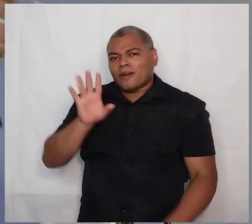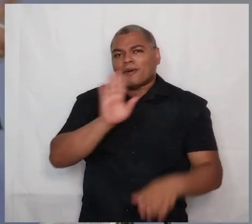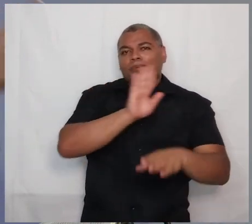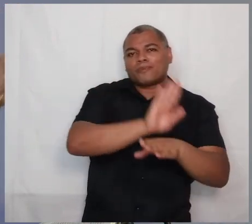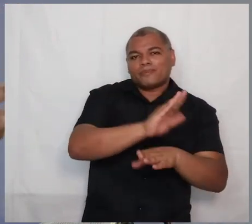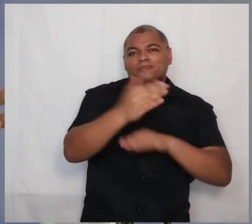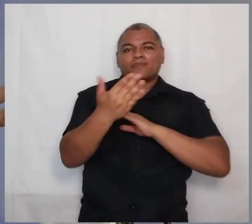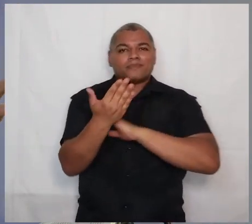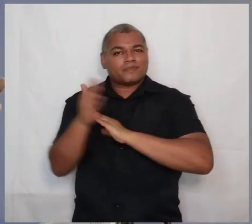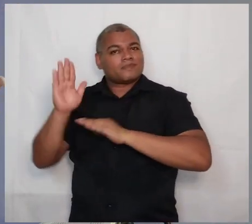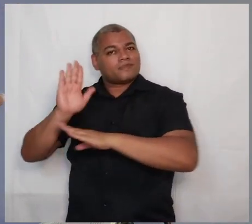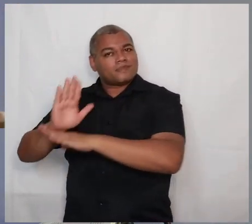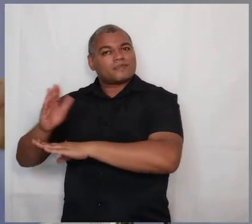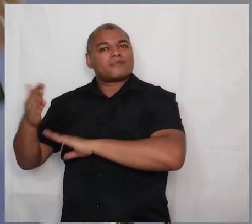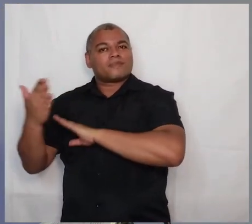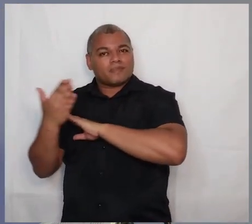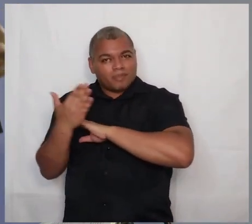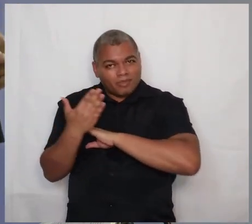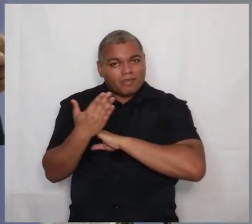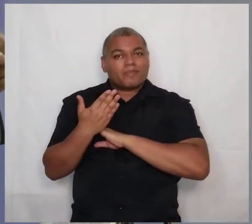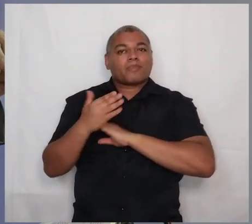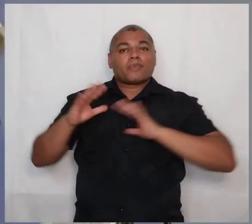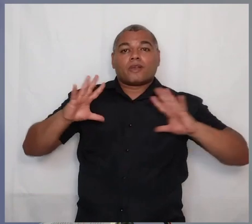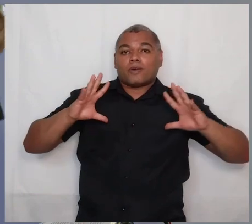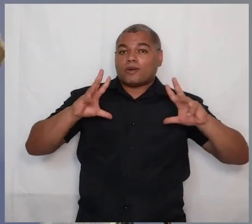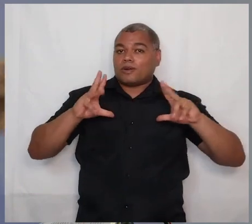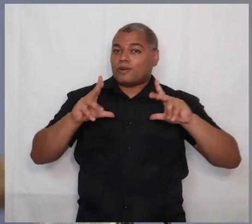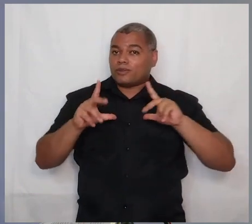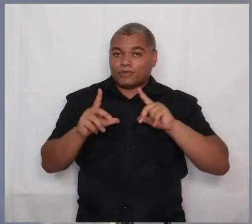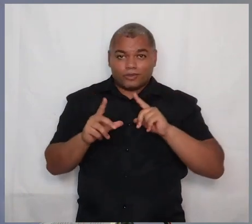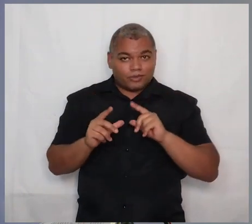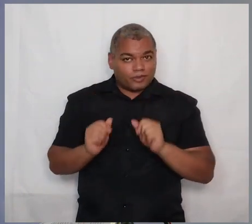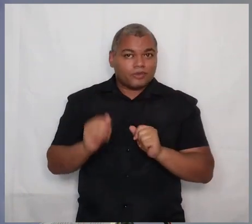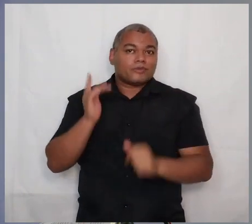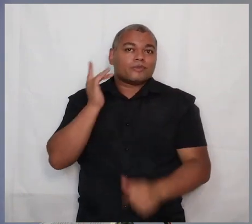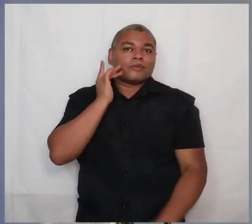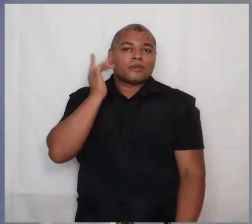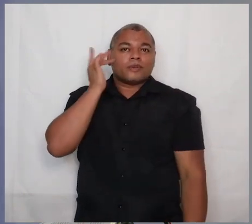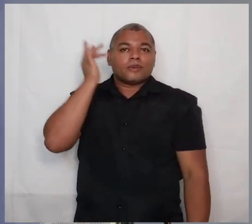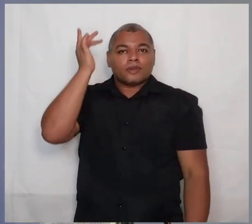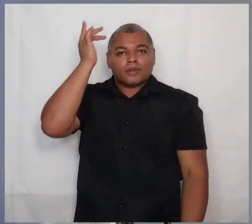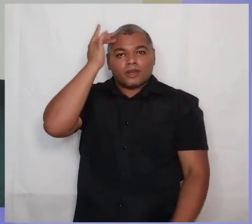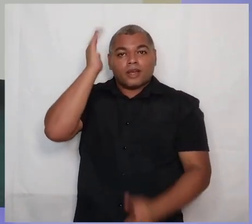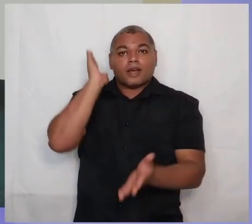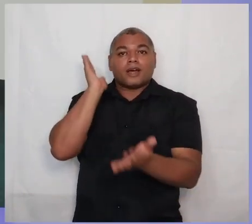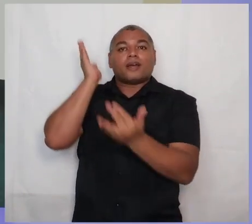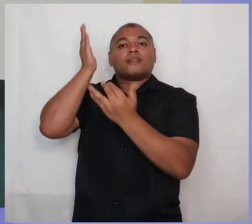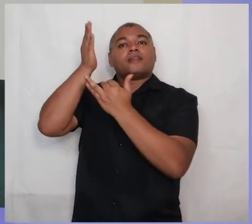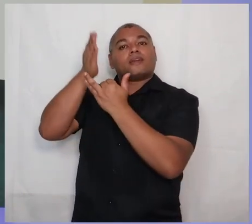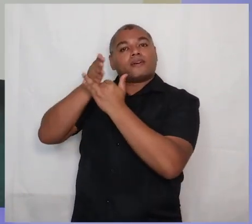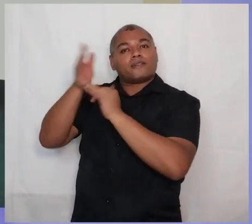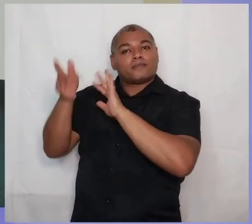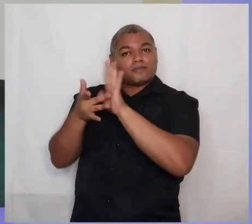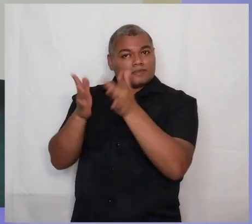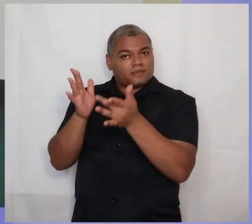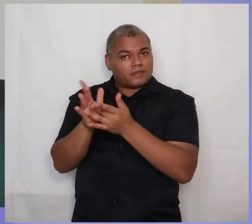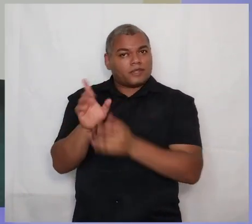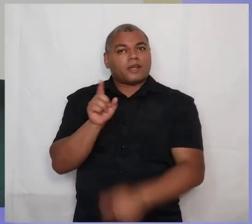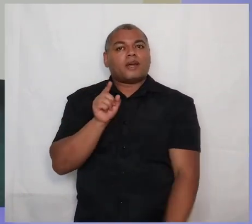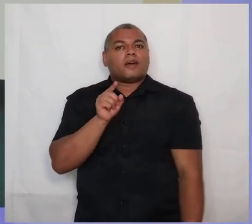nos ajudando mutuamente, a fim de que todos nos tornemos maduros em Cristo Jesus. Você já chegou lá?